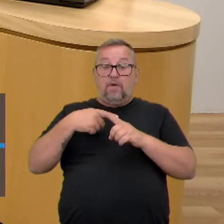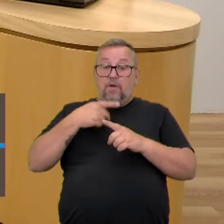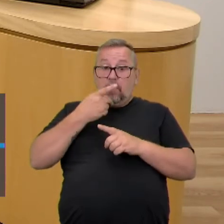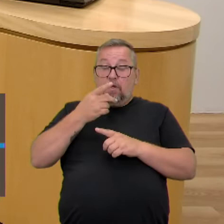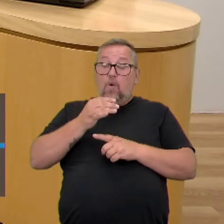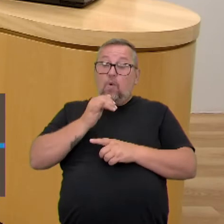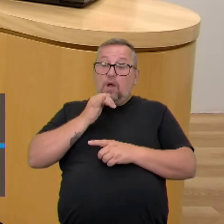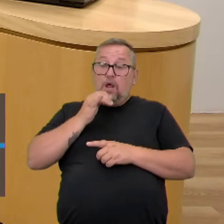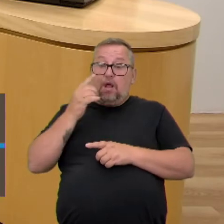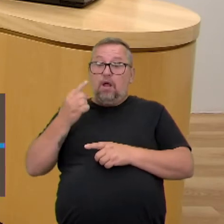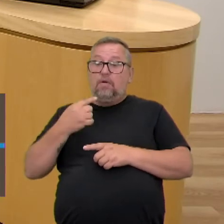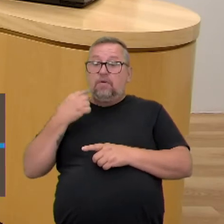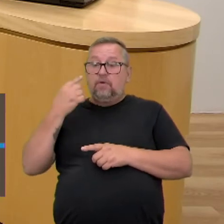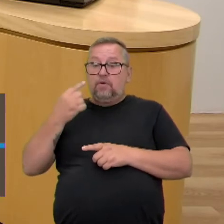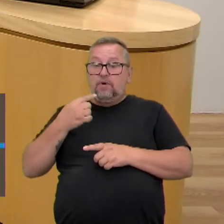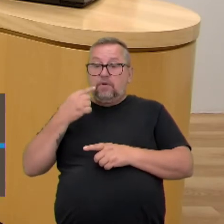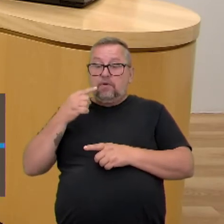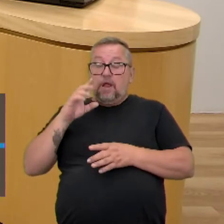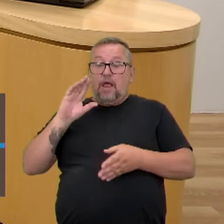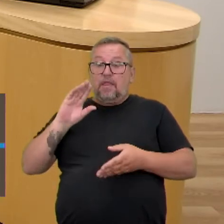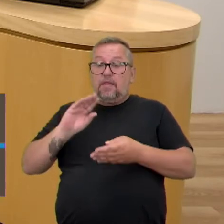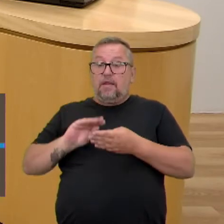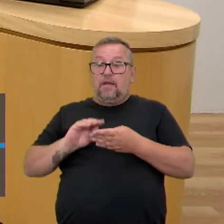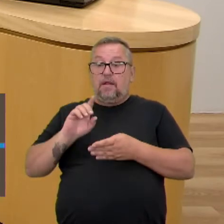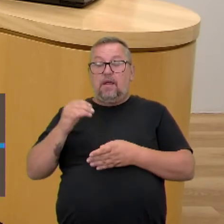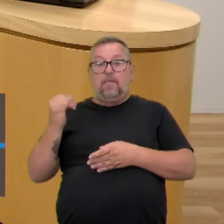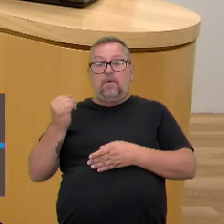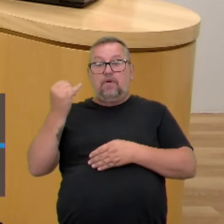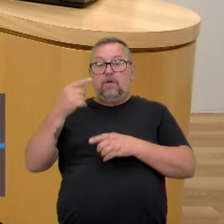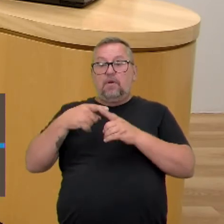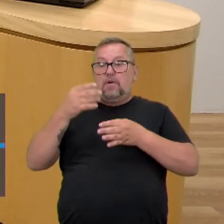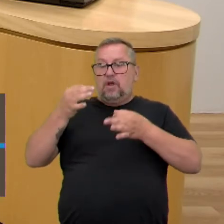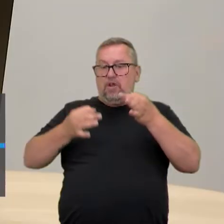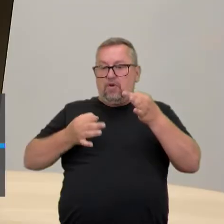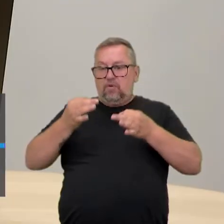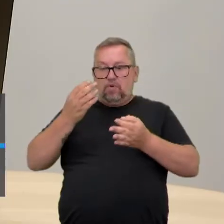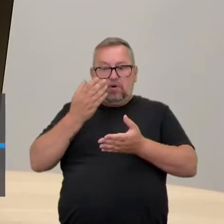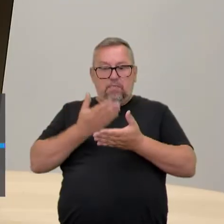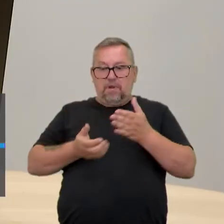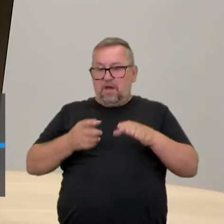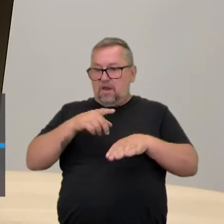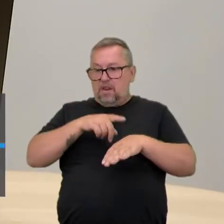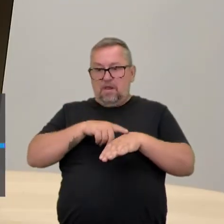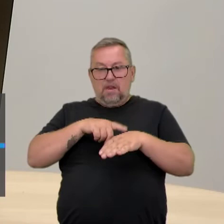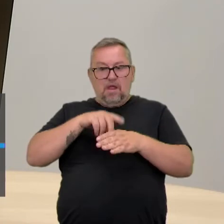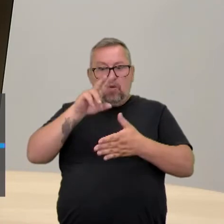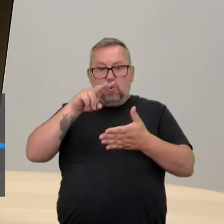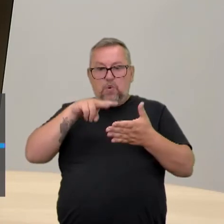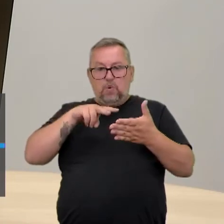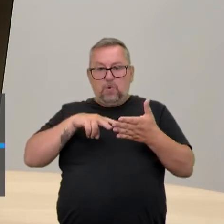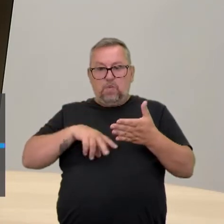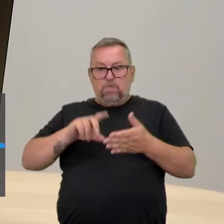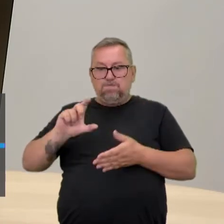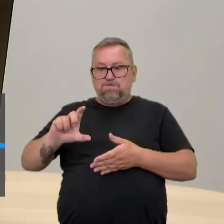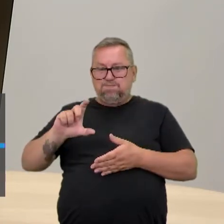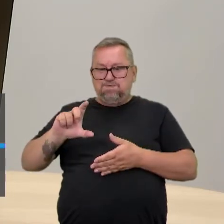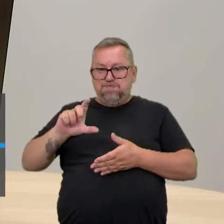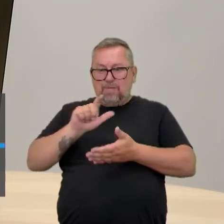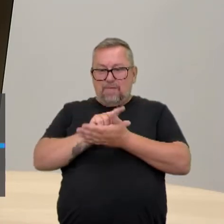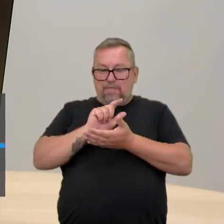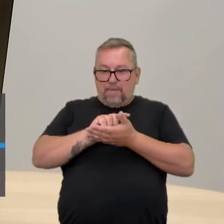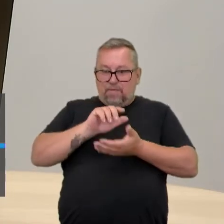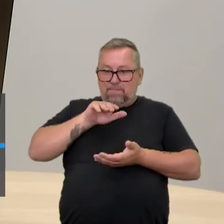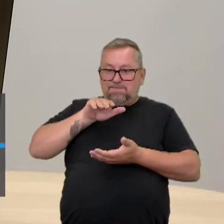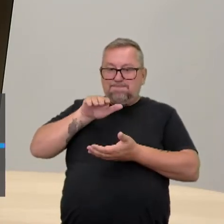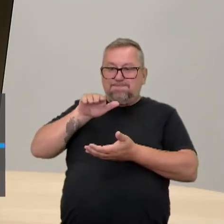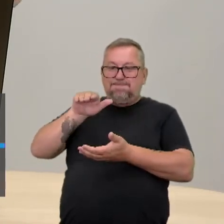como exemplo, a síntese é fundamental. É. Para muitas profissões eu acho que a síntese é absolutamente fundamental,